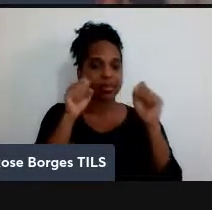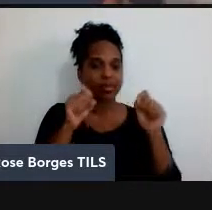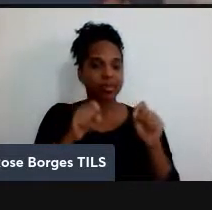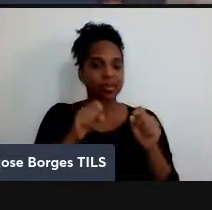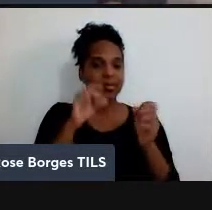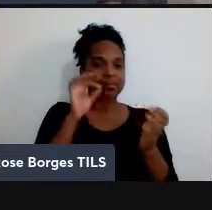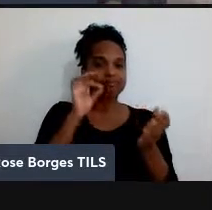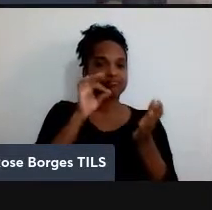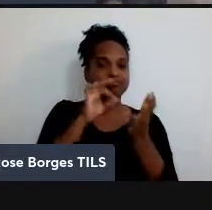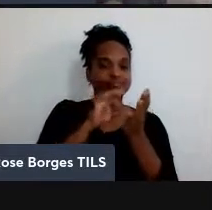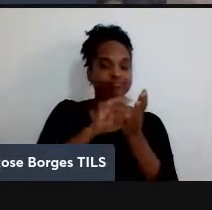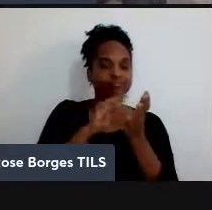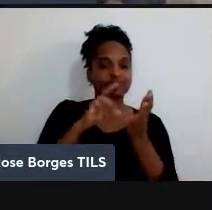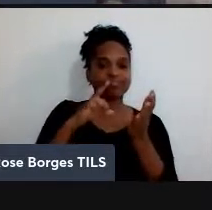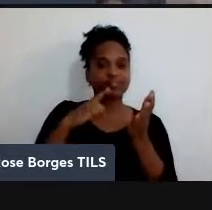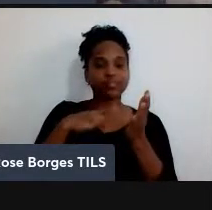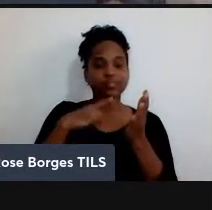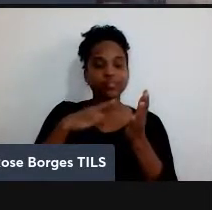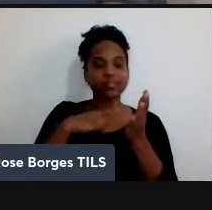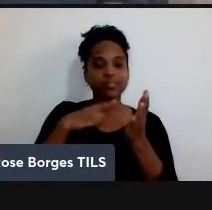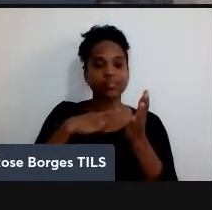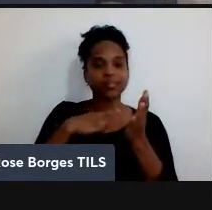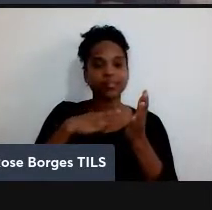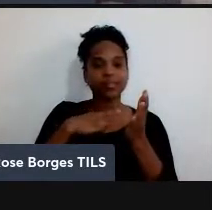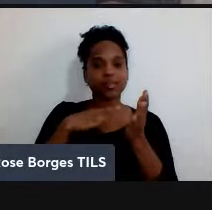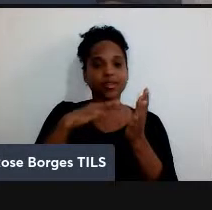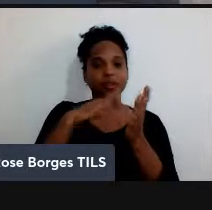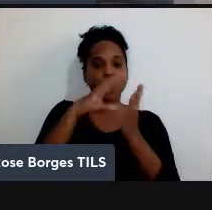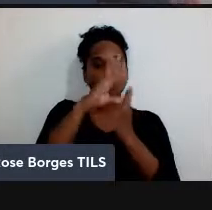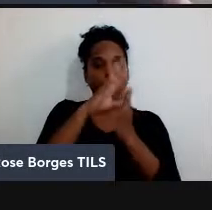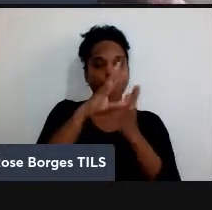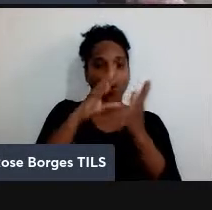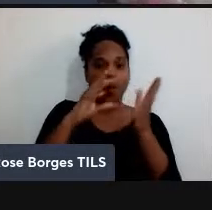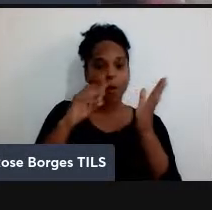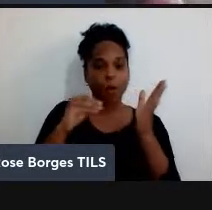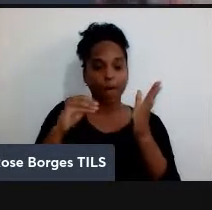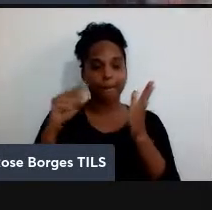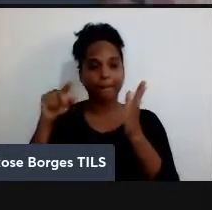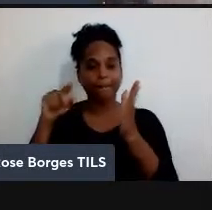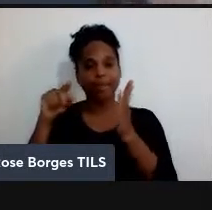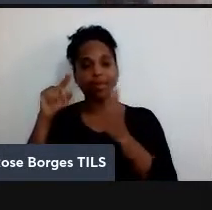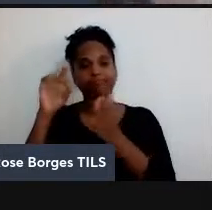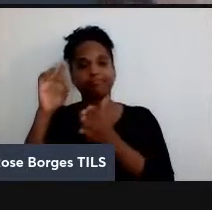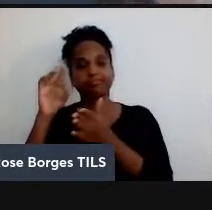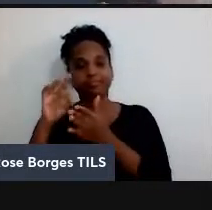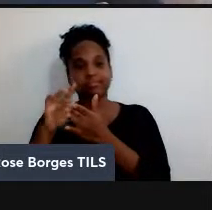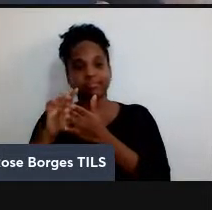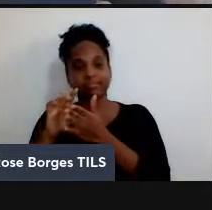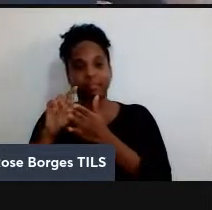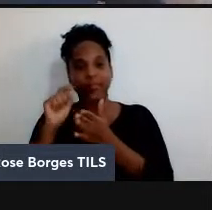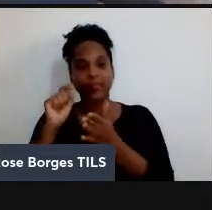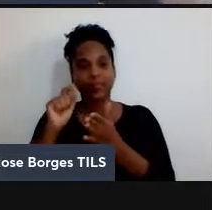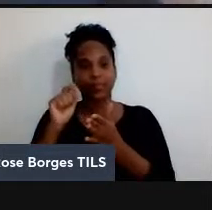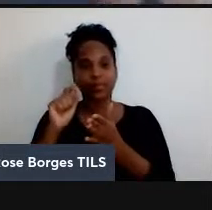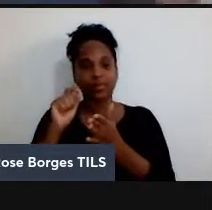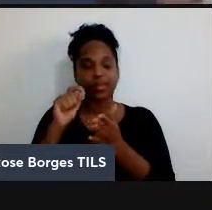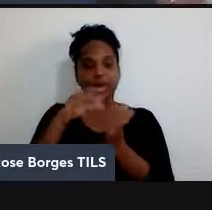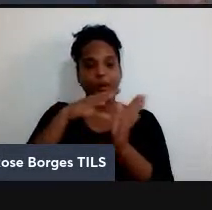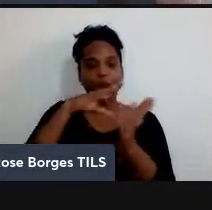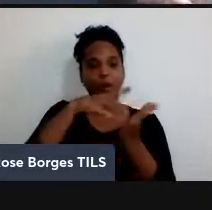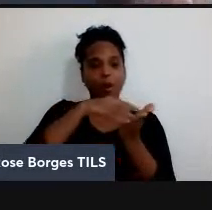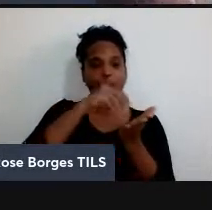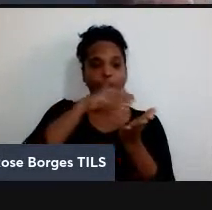distribuída entre a cópia e o original. Ou seja, o que uma máquina de cópia quântica, na verdade, faz, não é